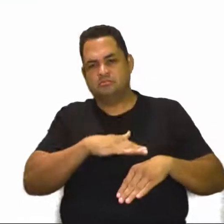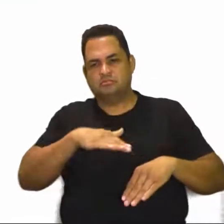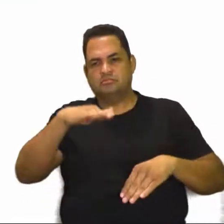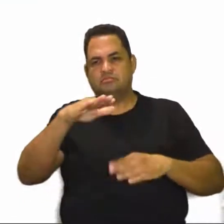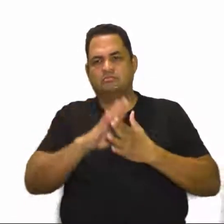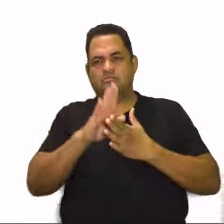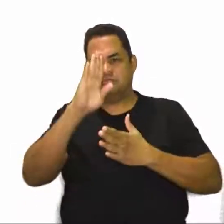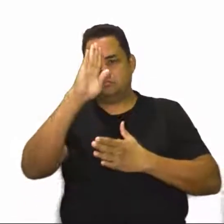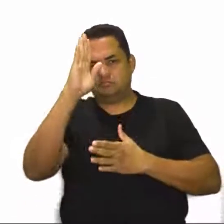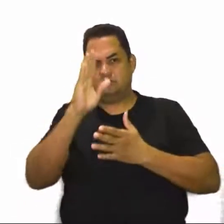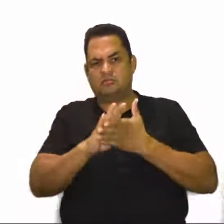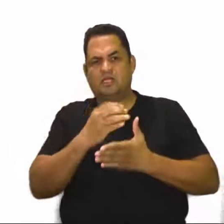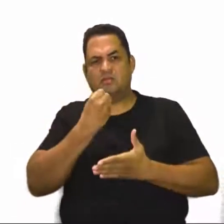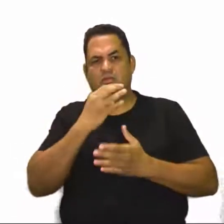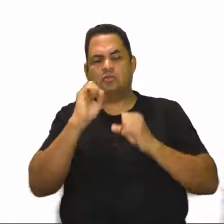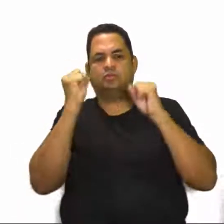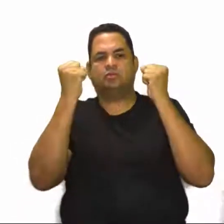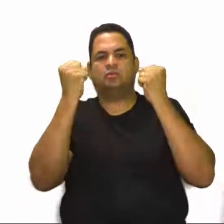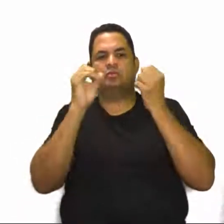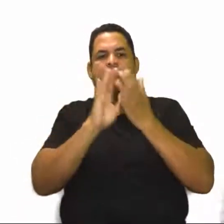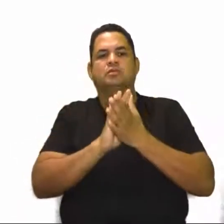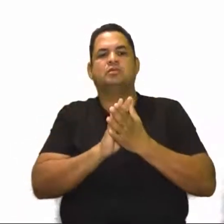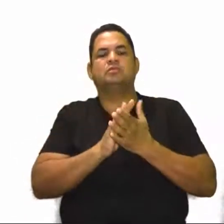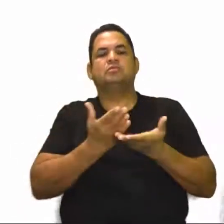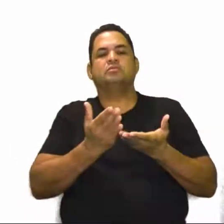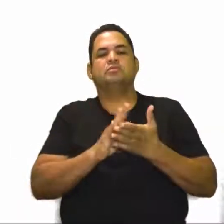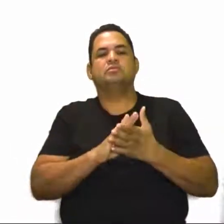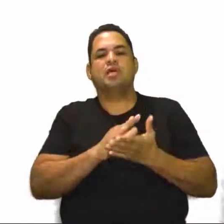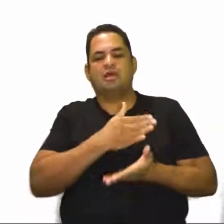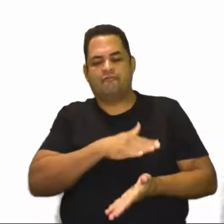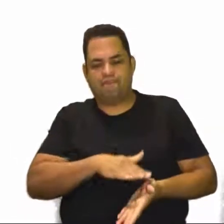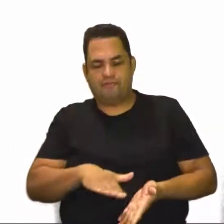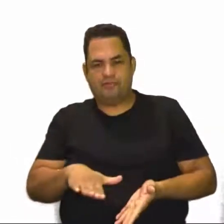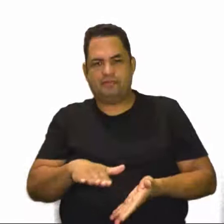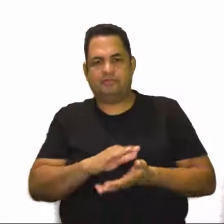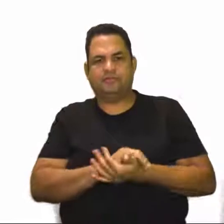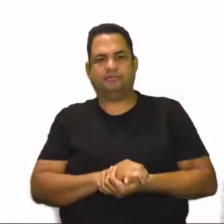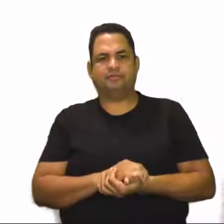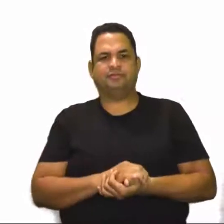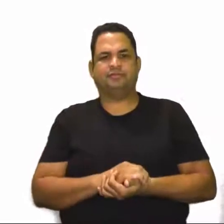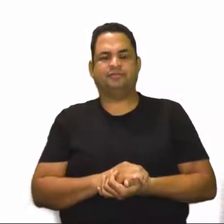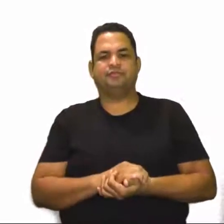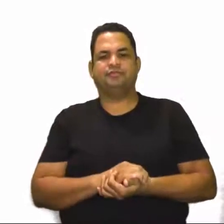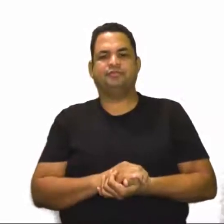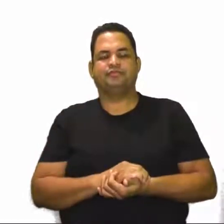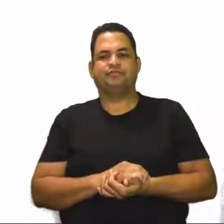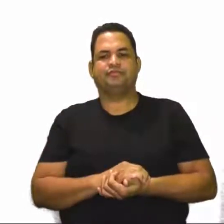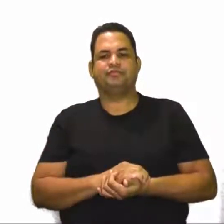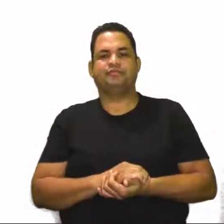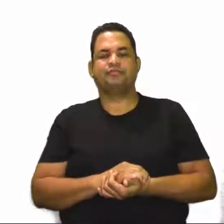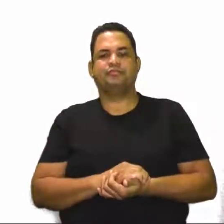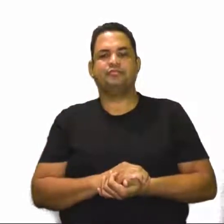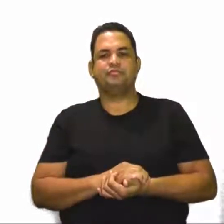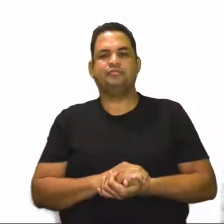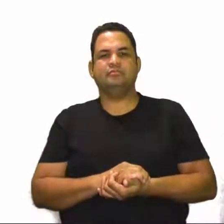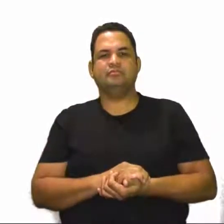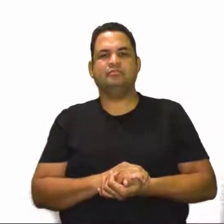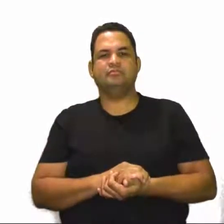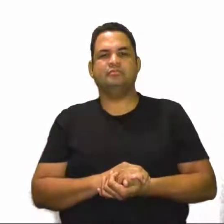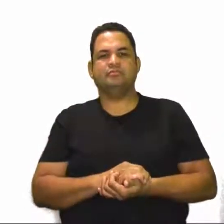são os principais benefícios da atividade física na infância. Olha, isso aqui parece bem interessante, né? É.